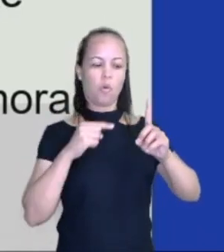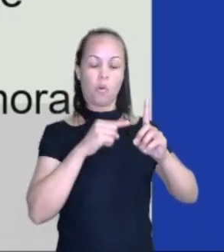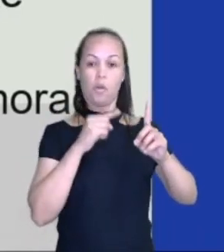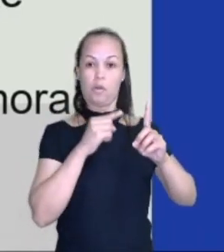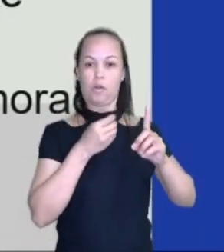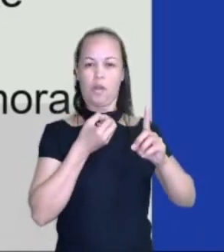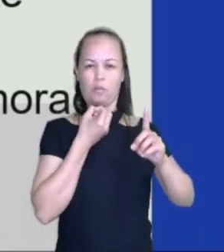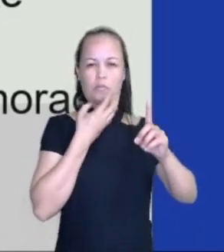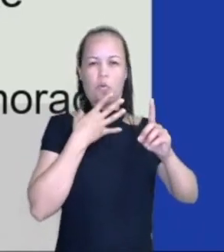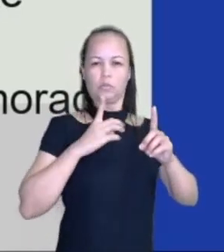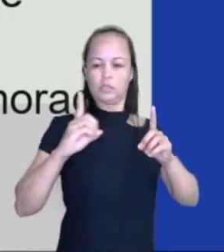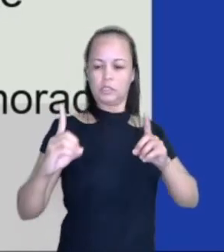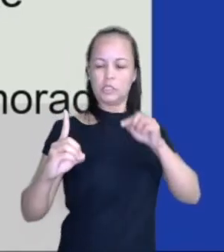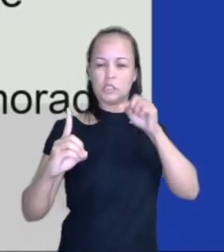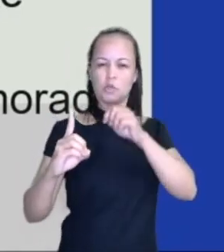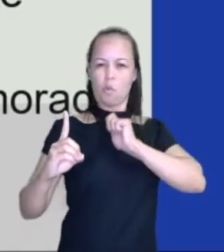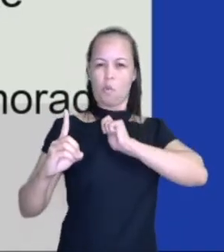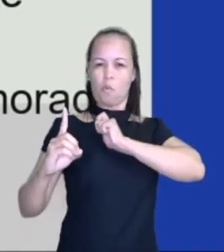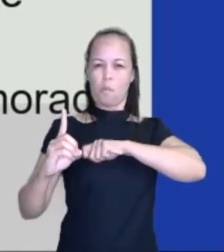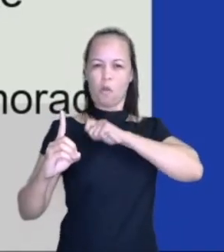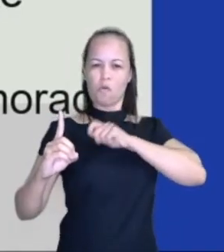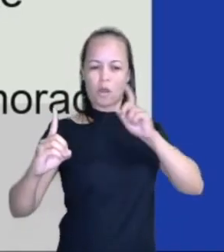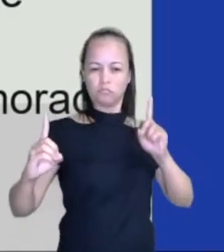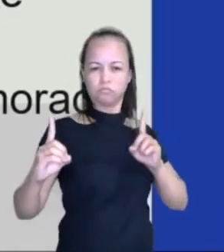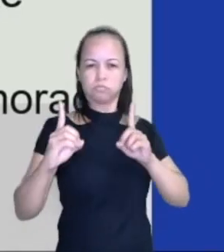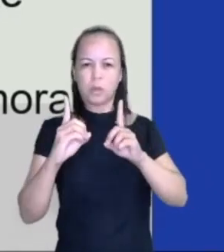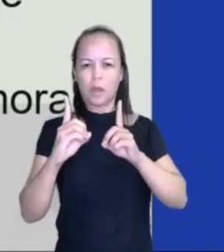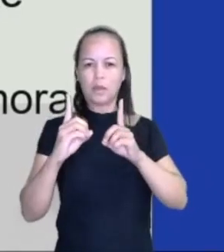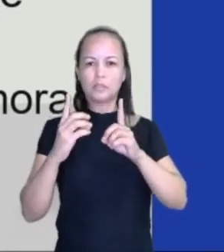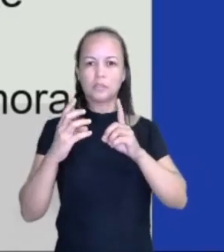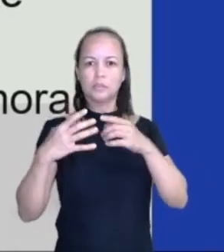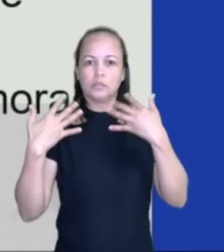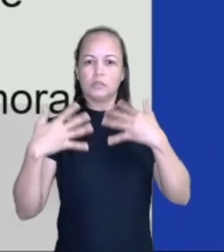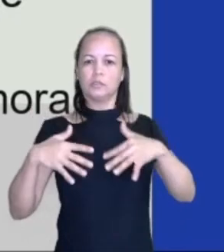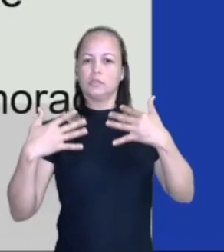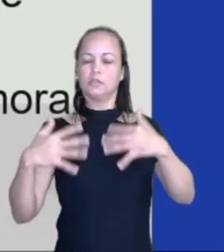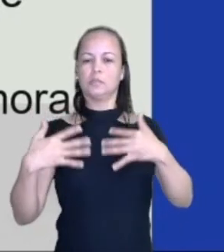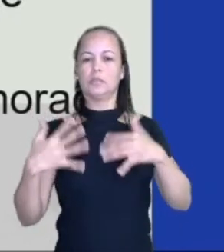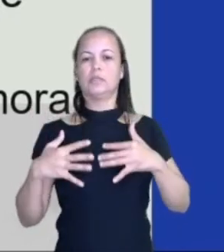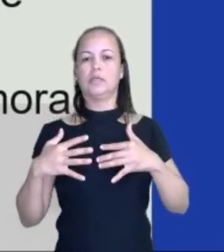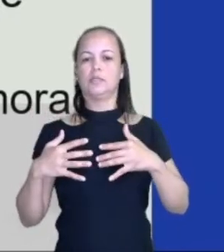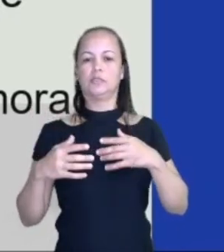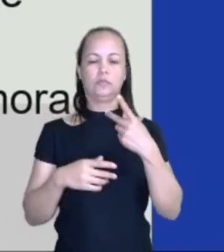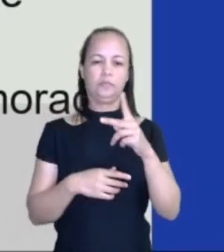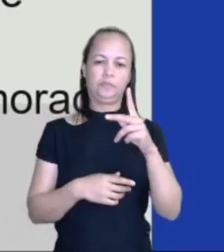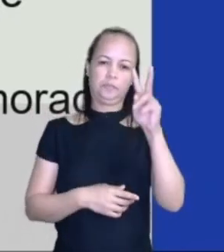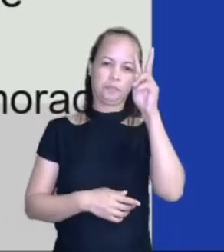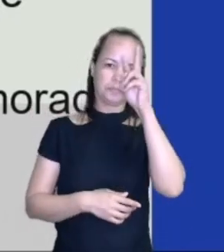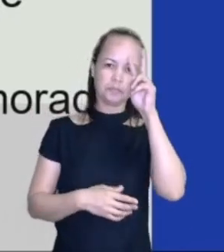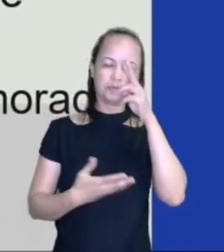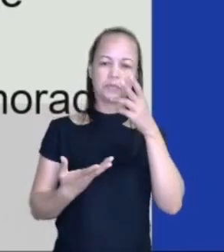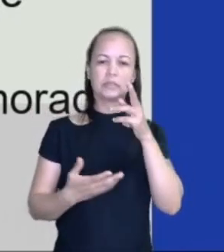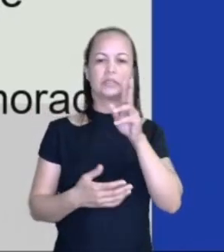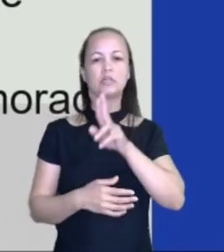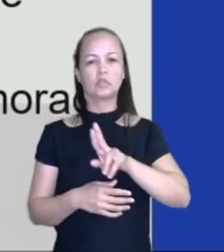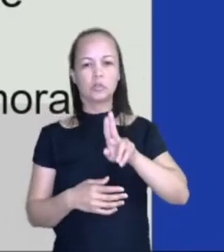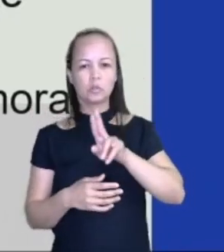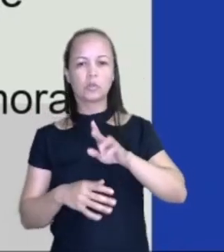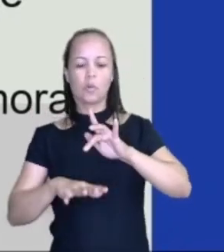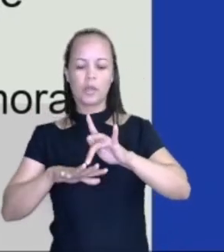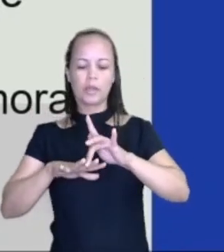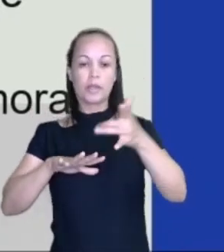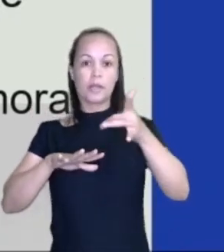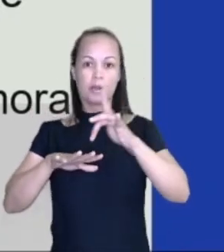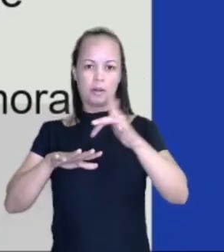eletrizante. E aí essa situação é o clima tenso da tua história, que a gente chama de clímax.